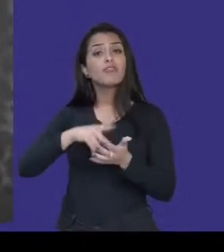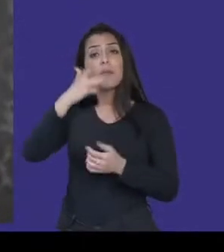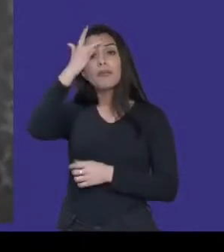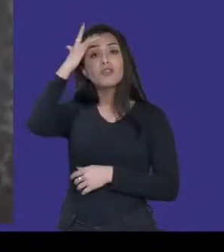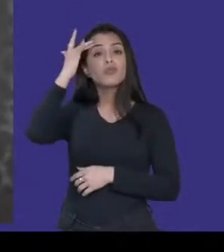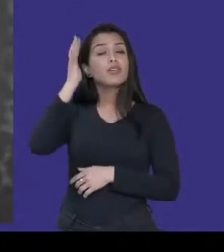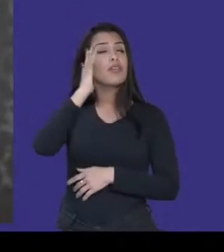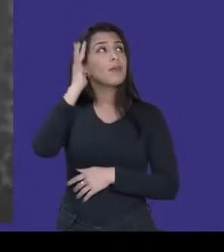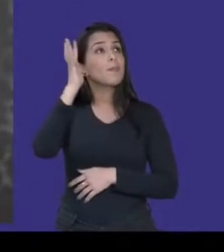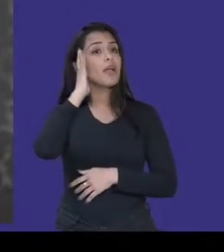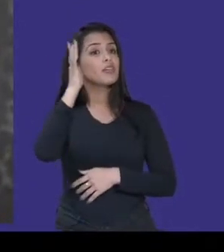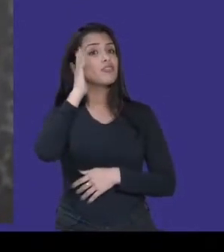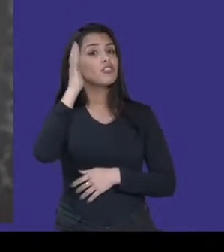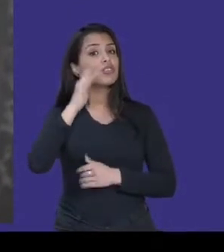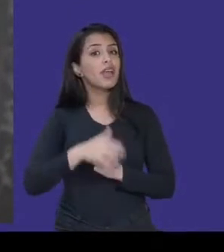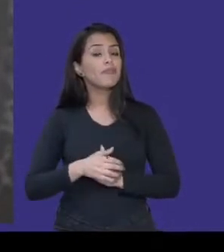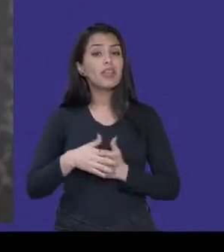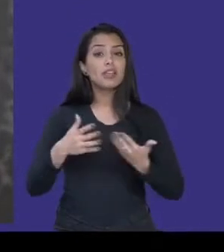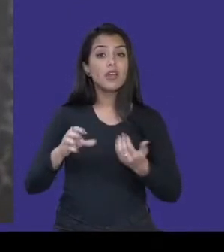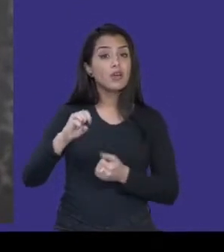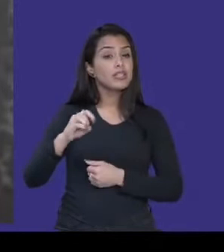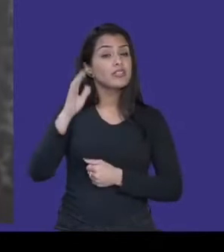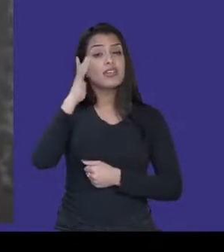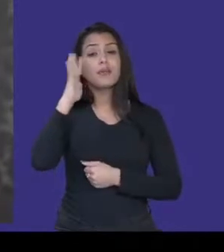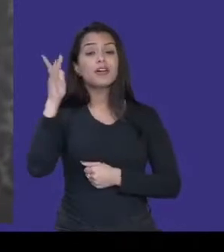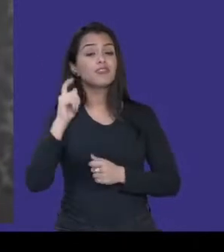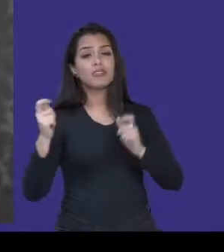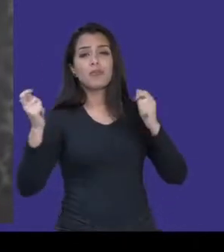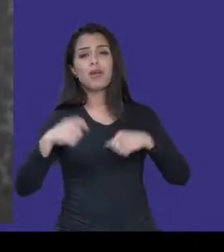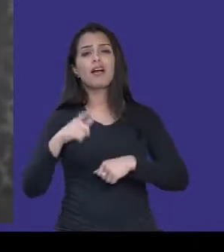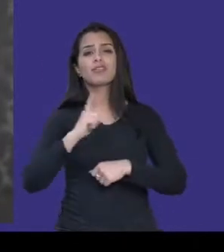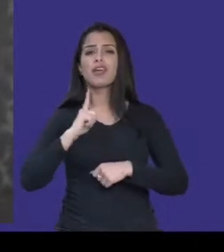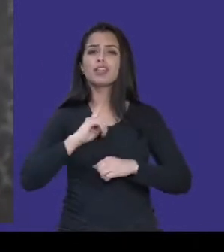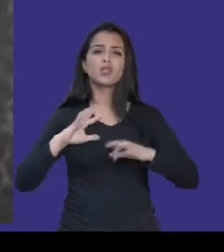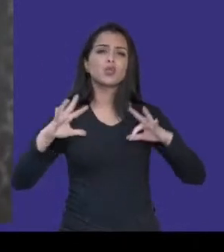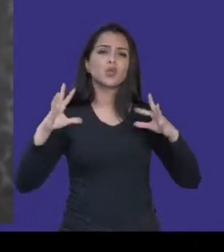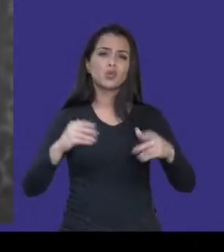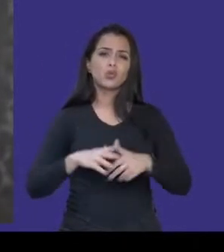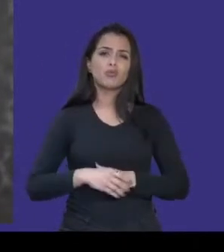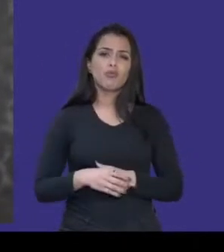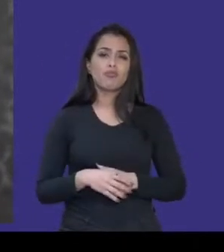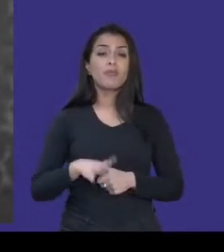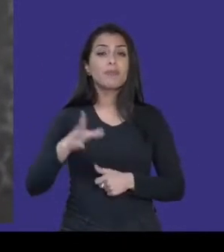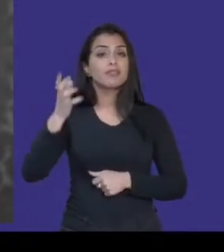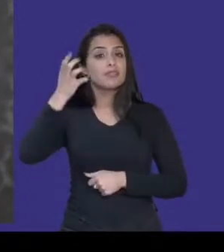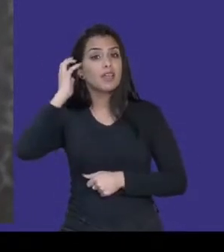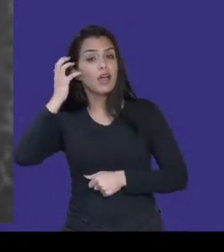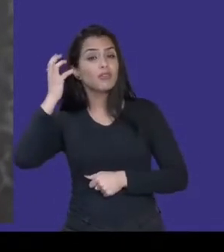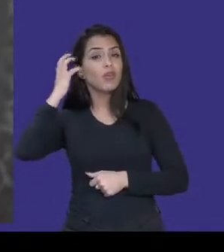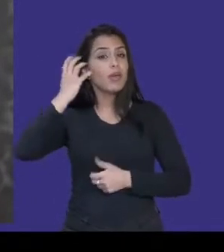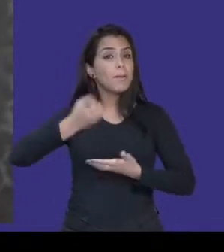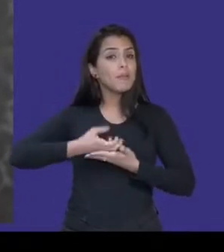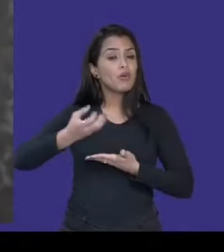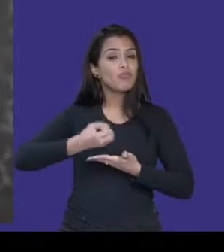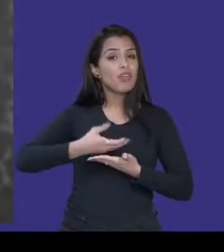assim, basta imaginar e tudo pode acontecer. O mais mágico é que rádio e podcast, eles já nasceram